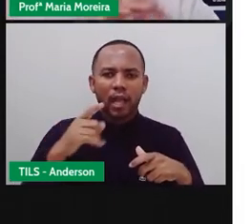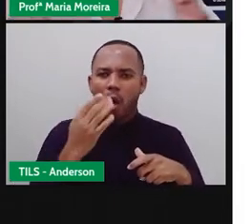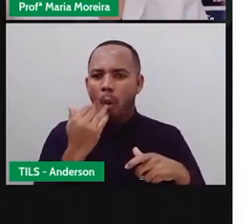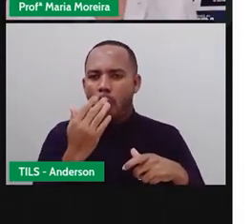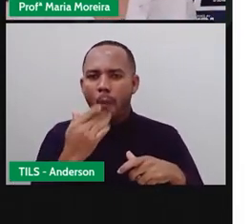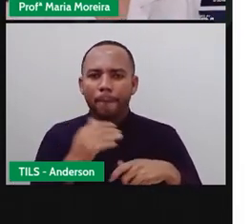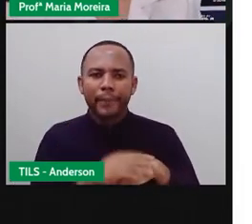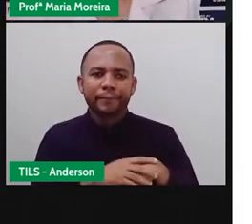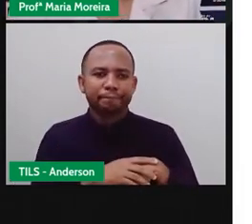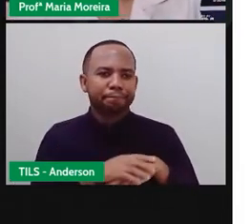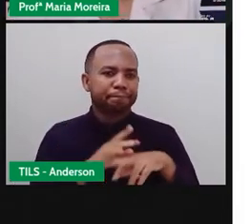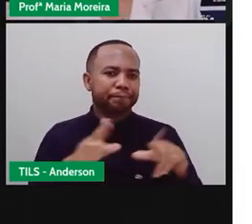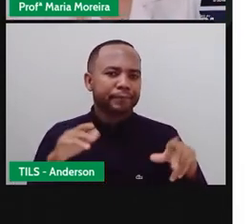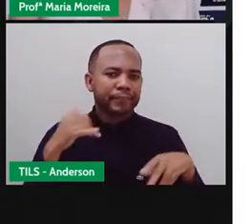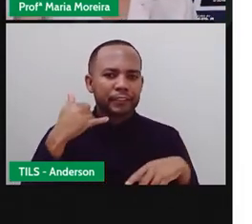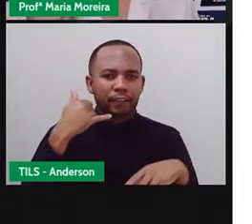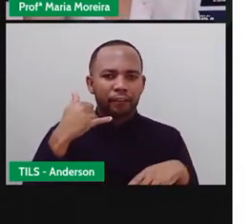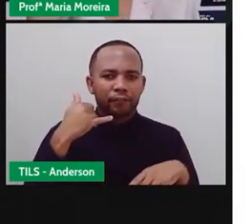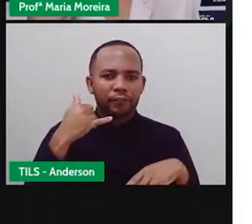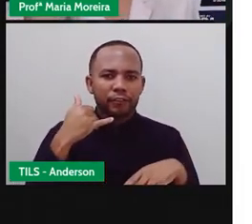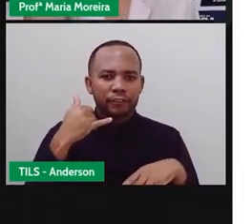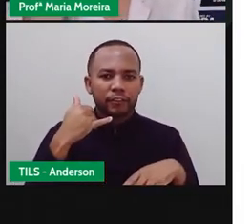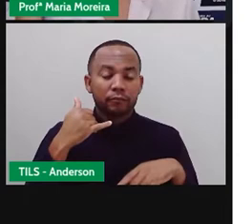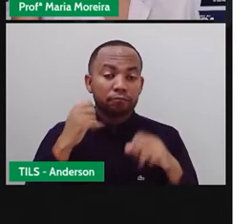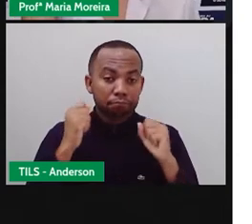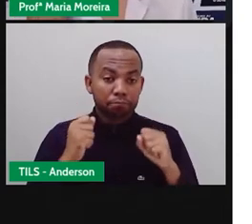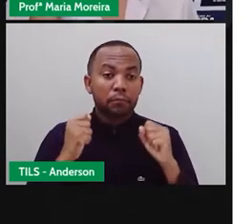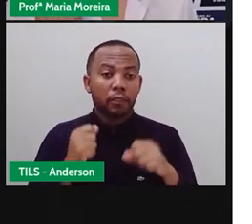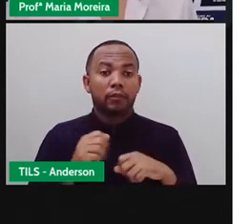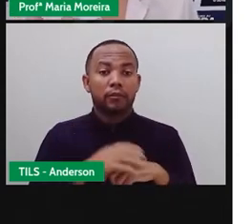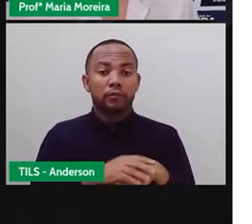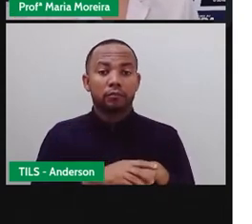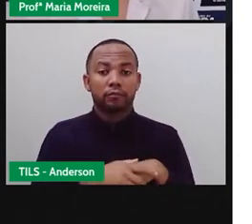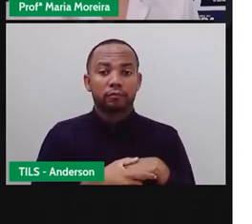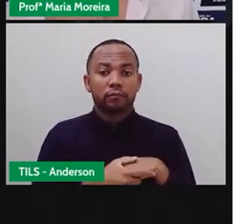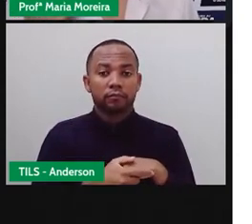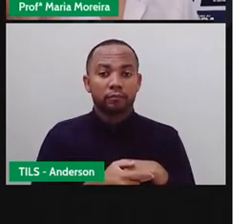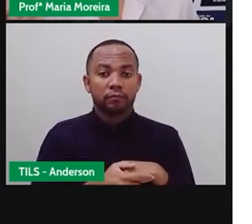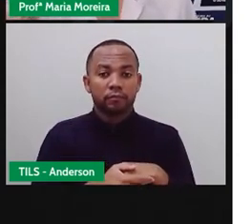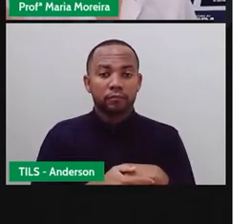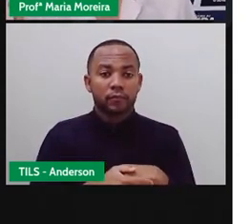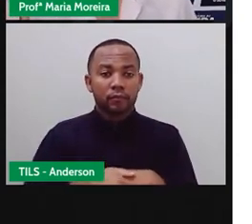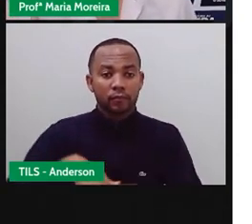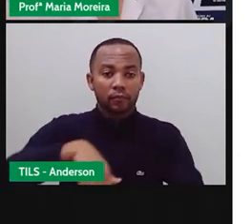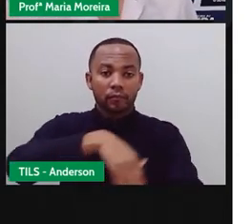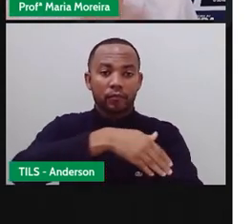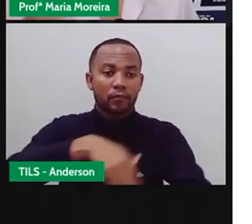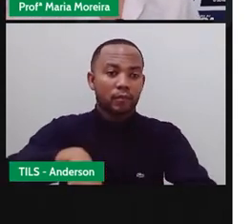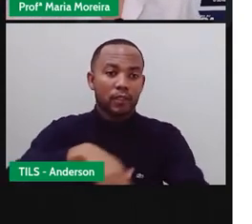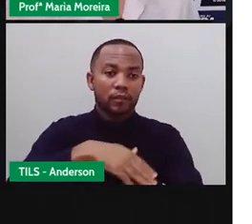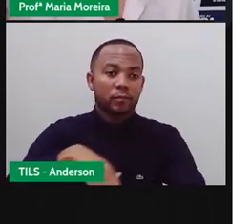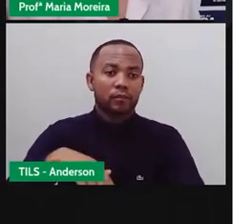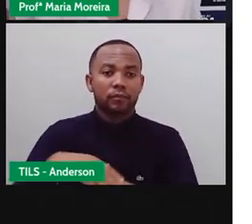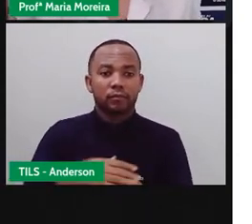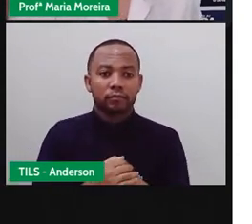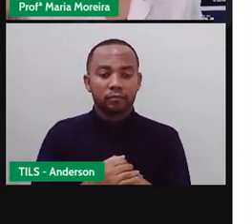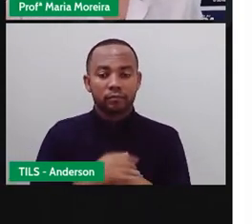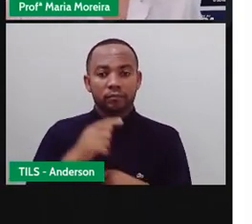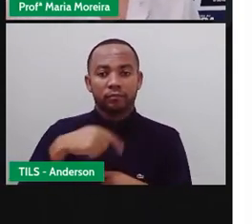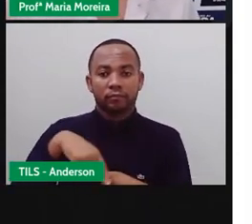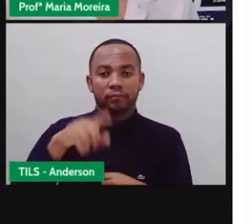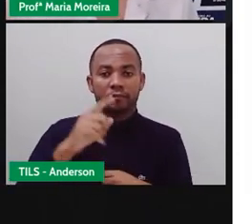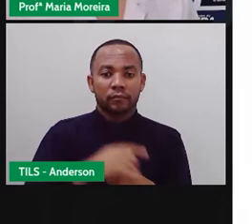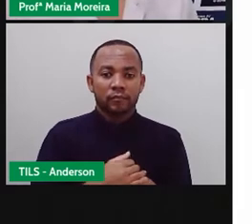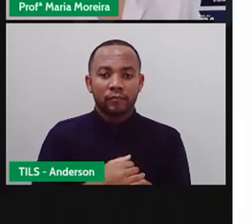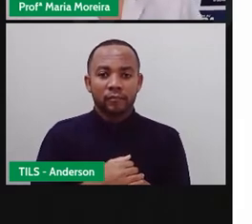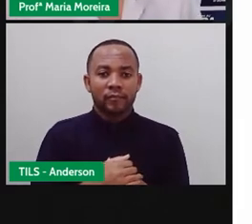hambúrguer, o telefone para você ligar e fazer o quê? pedir. Então, eles passam pela cidade, né? Com